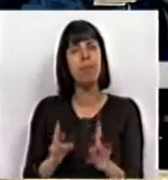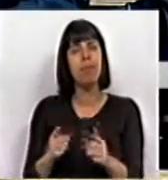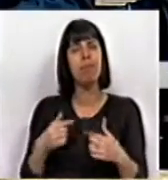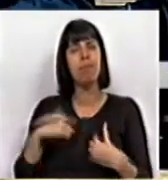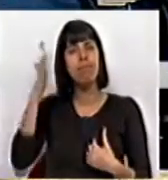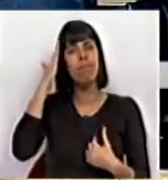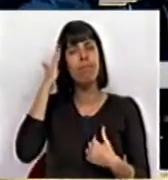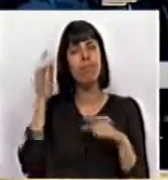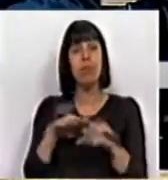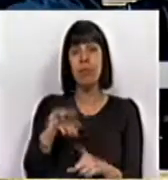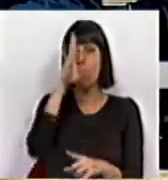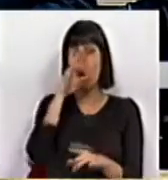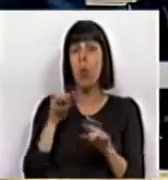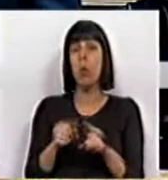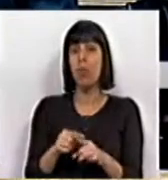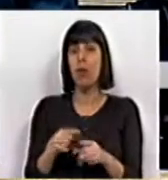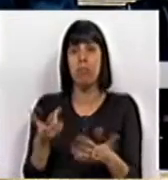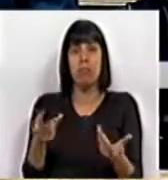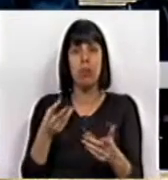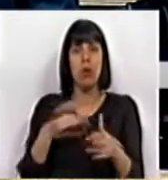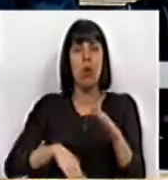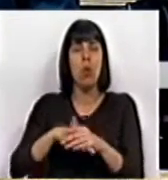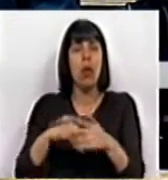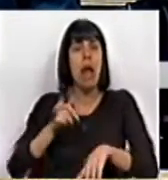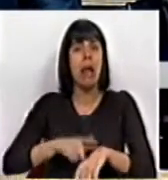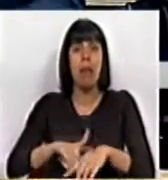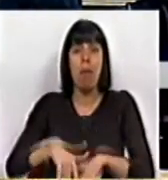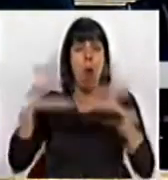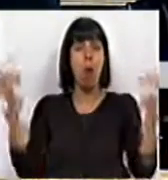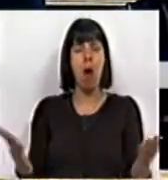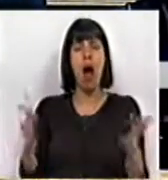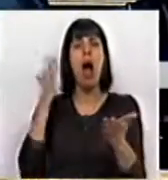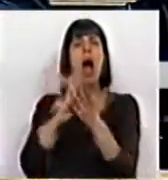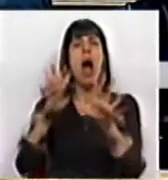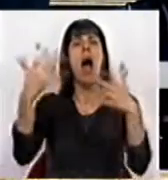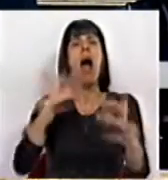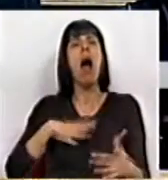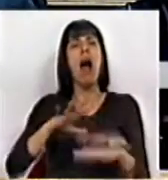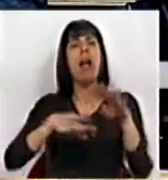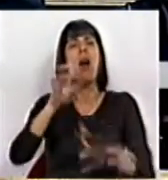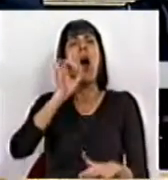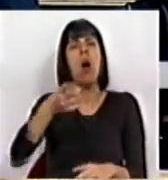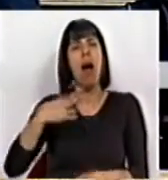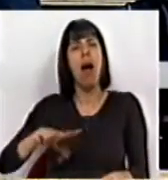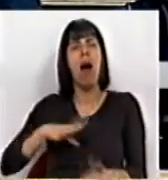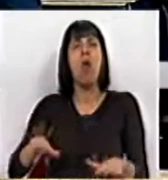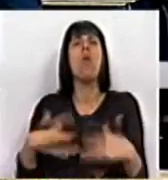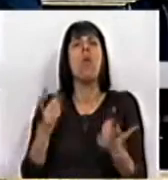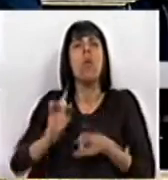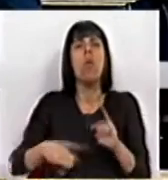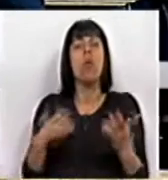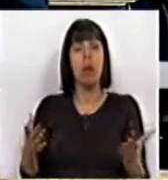que nós, achando que este Governo não tem cura nem tem tempo, até onde é que quer ir, até onde é que pretende ir